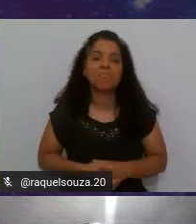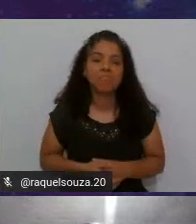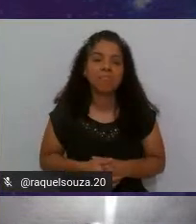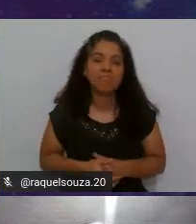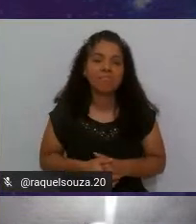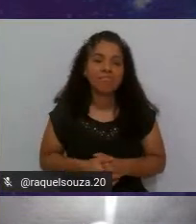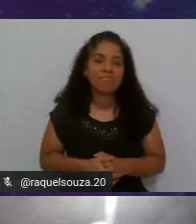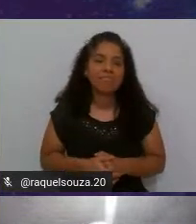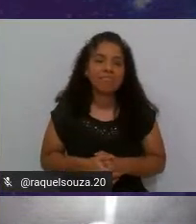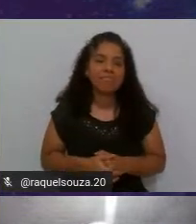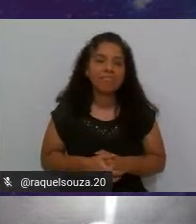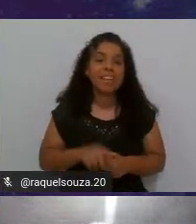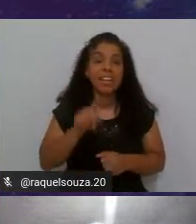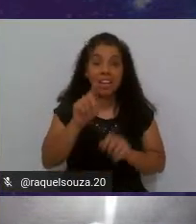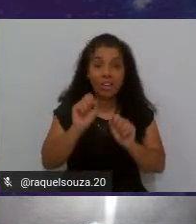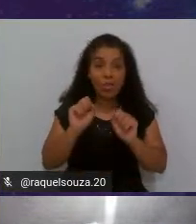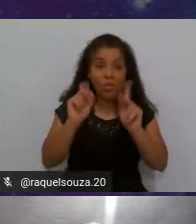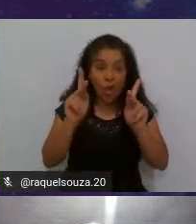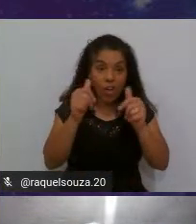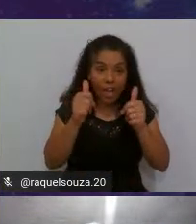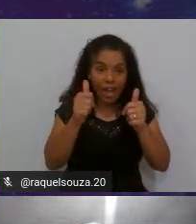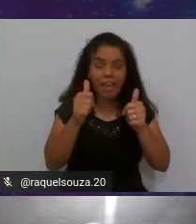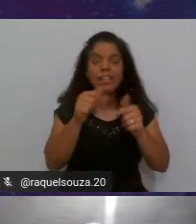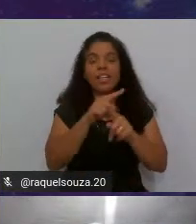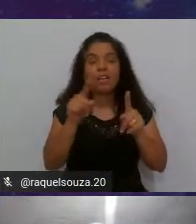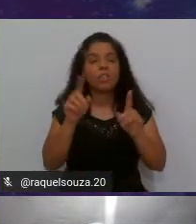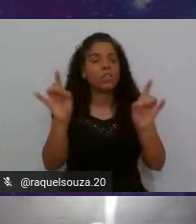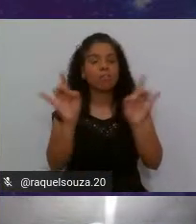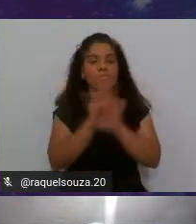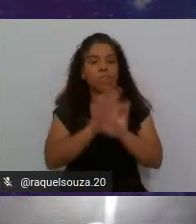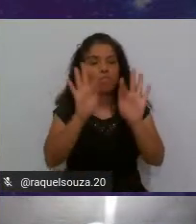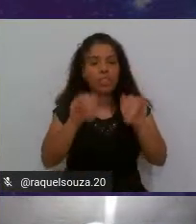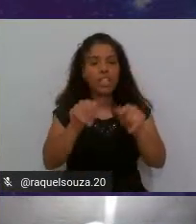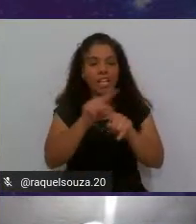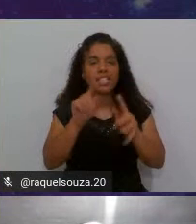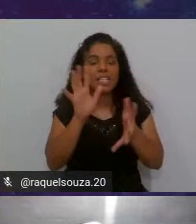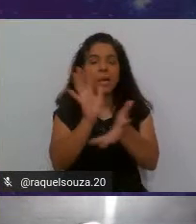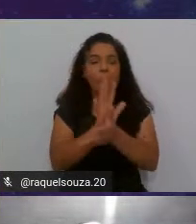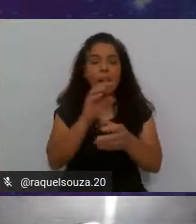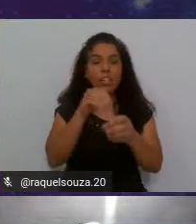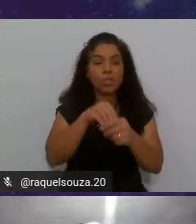e aqui um ok e você finaliza essa parte na sua IDE